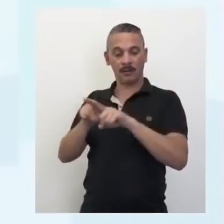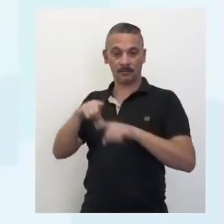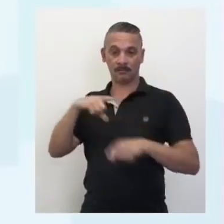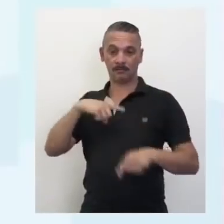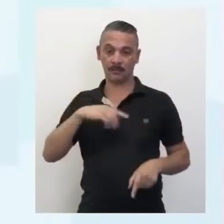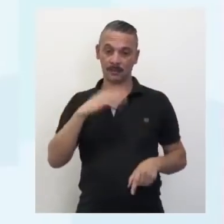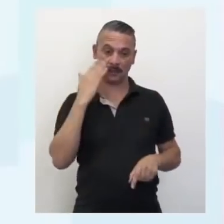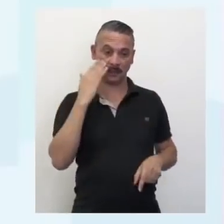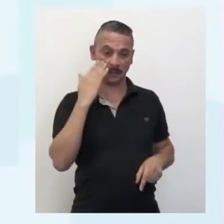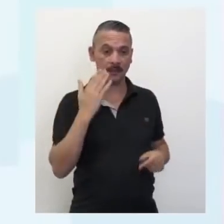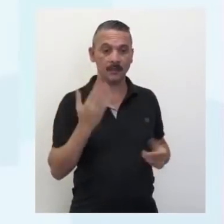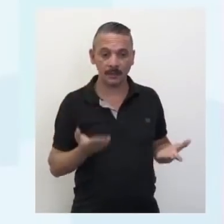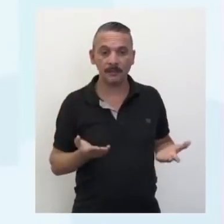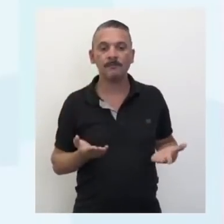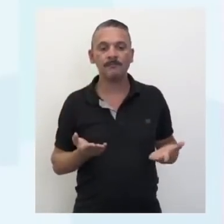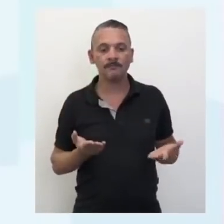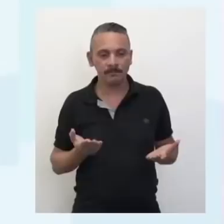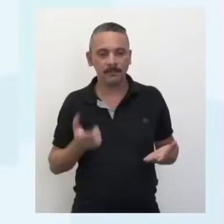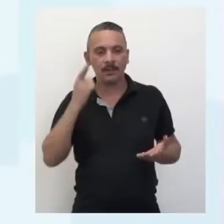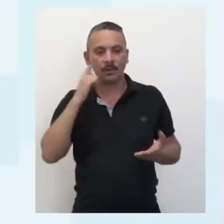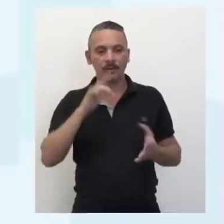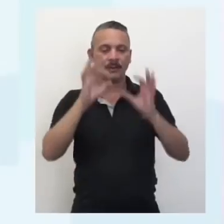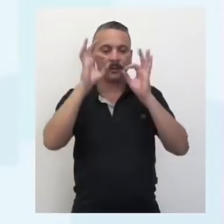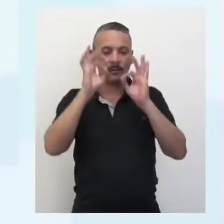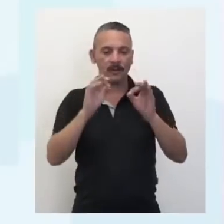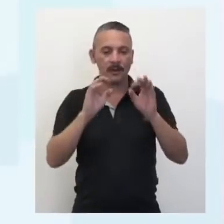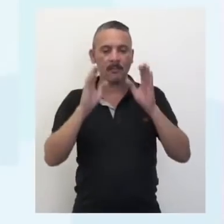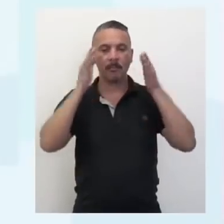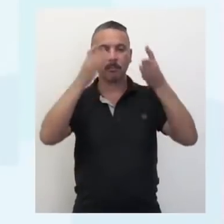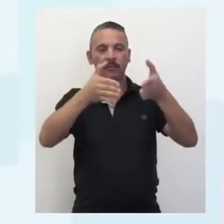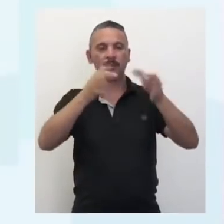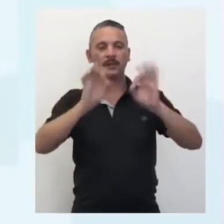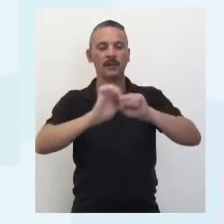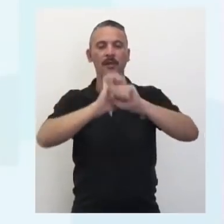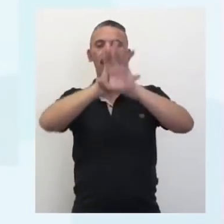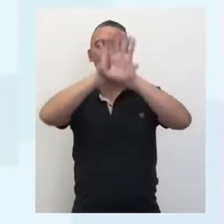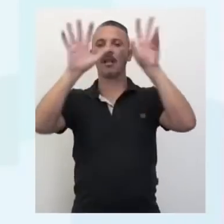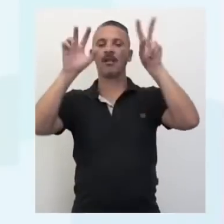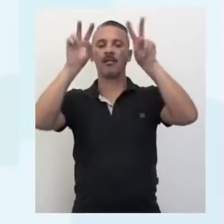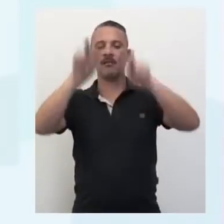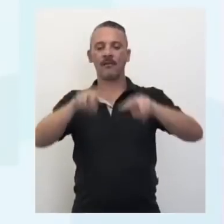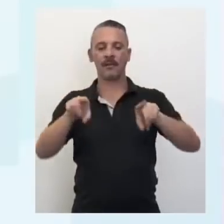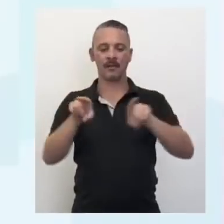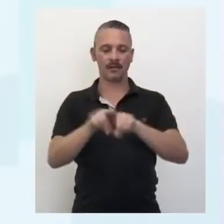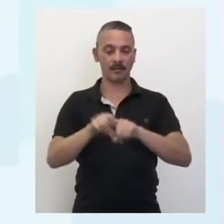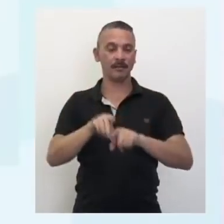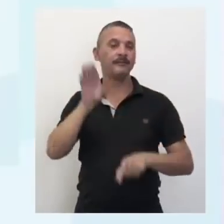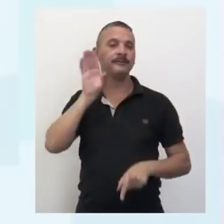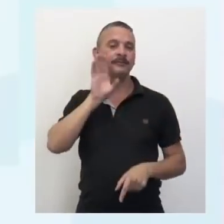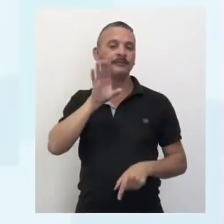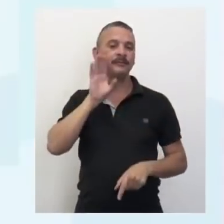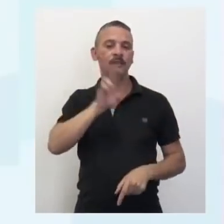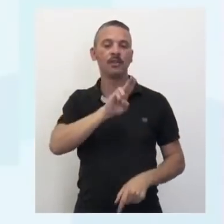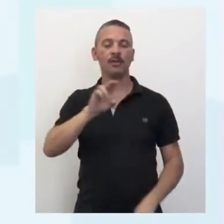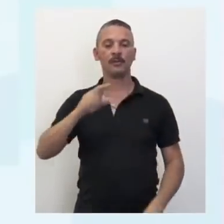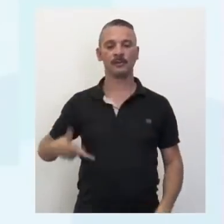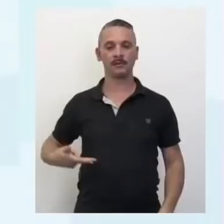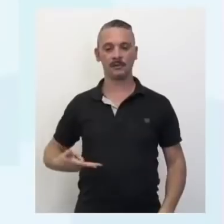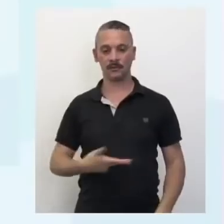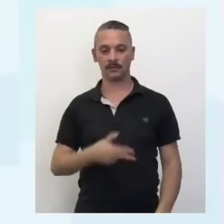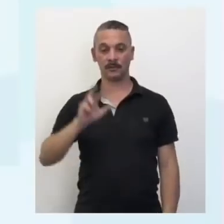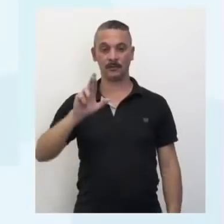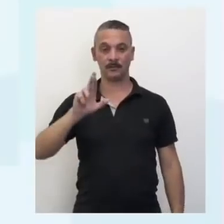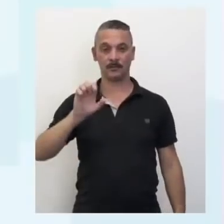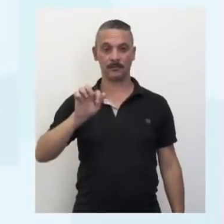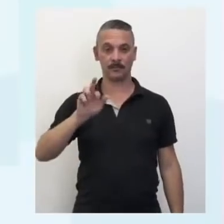focal. E aí a gente consegue uma formação de imagem nítida lá na retina, não bacana? Chama cirurgia refrativa